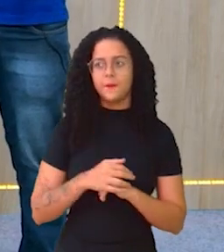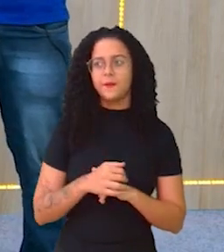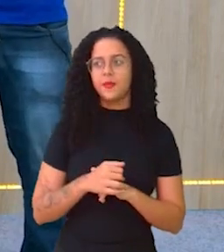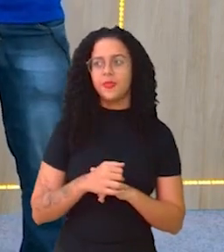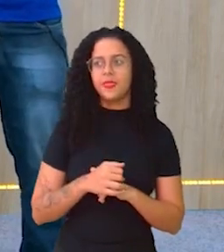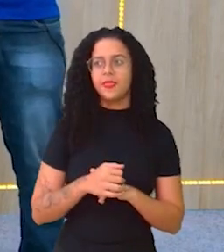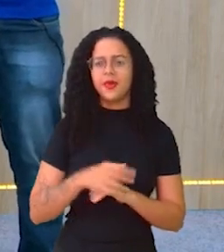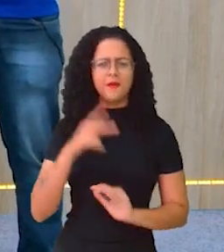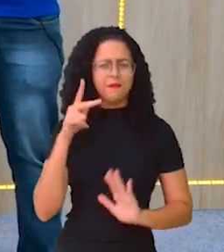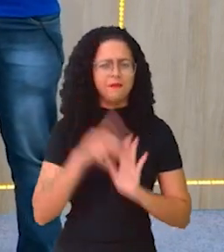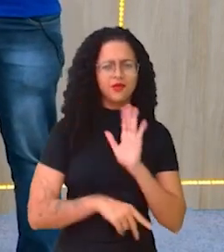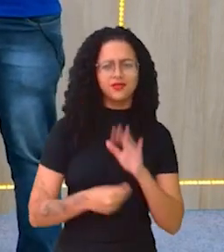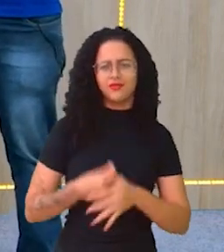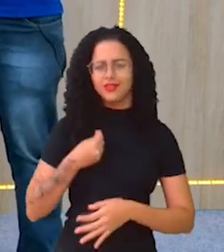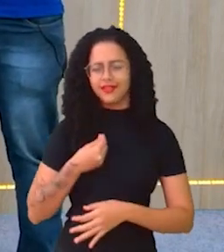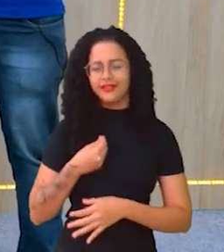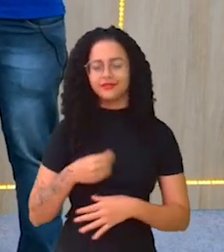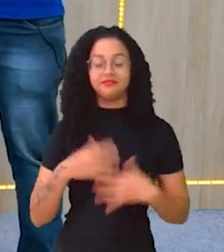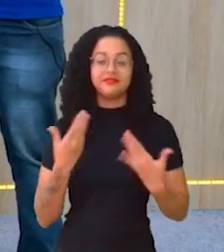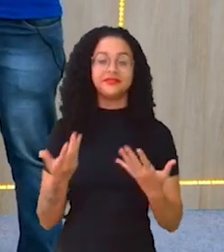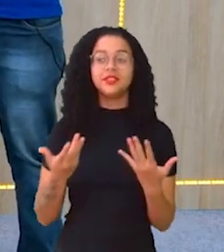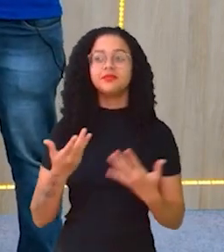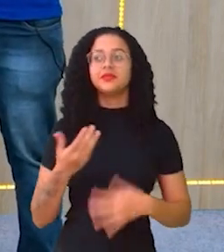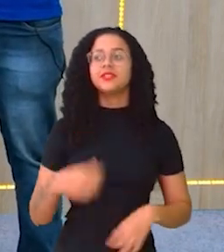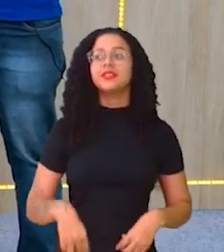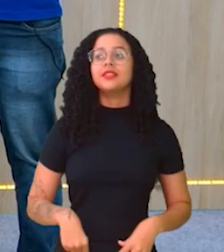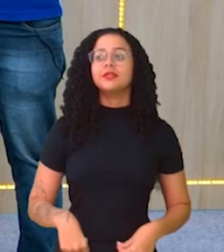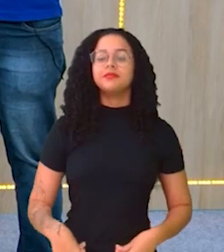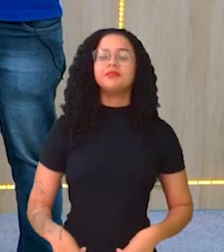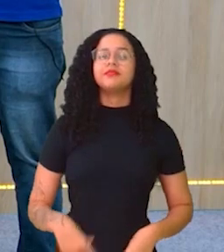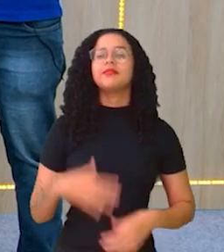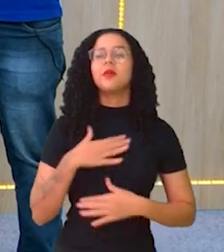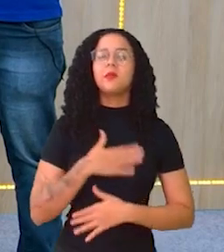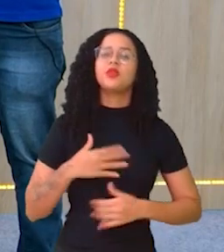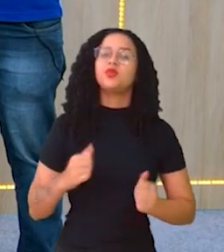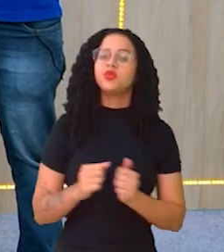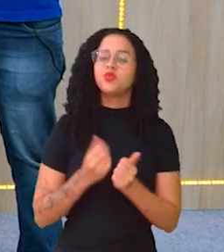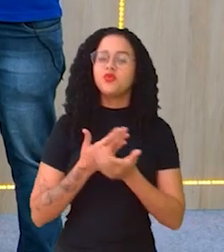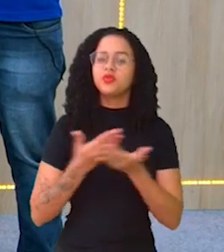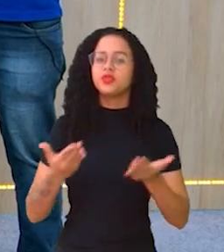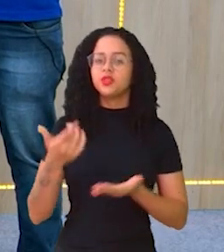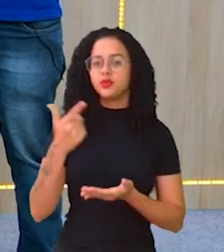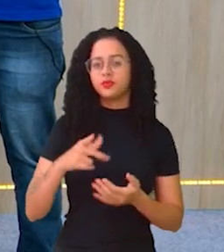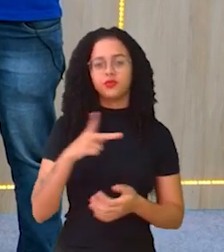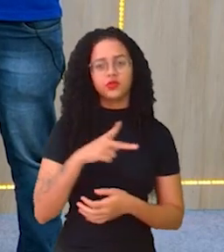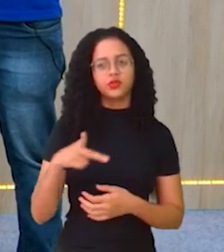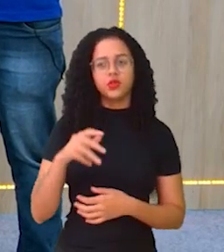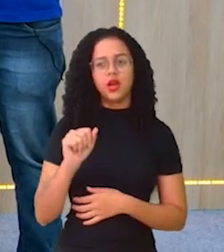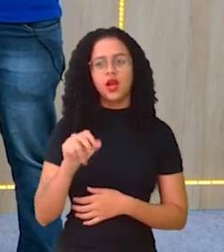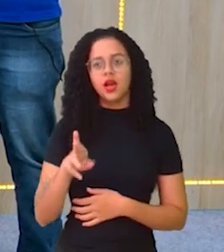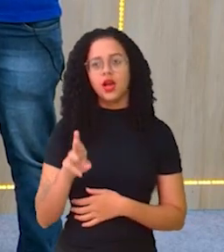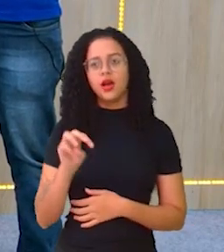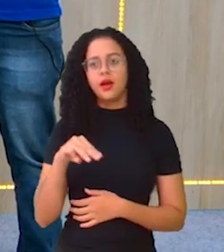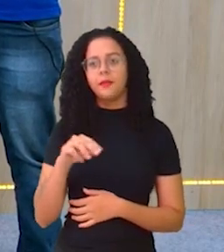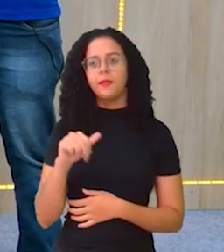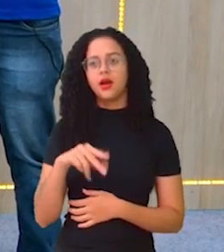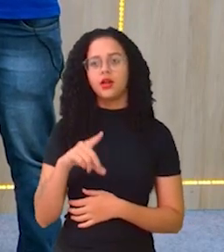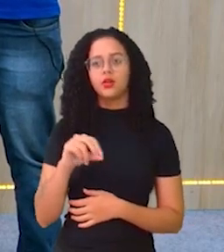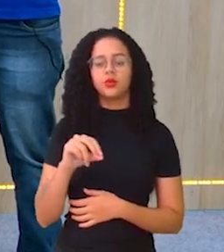Projeto. Projeto de vida. Então minha gente, prazer estar com vocês aqui de novo, professor Armando Pérez,